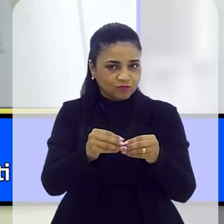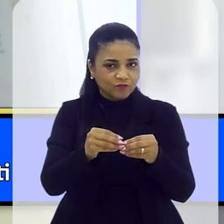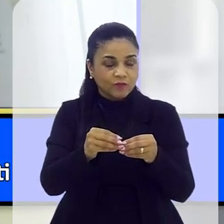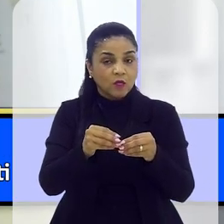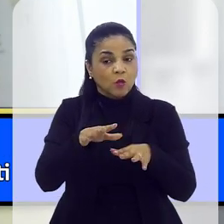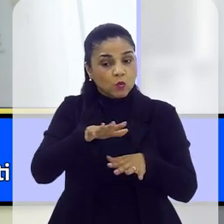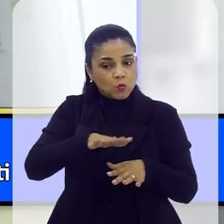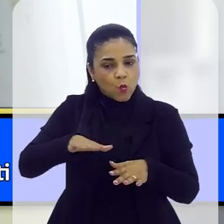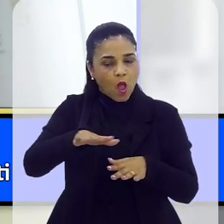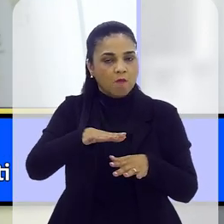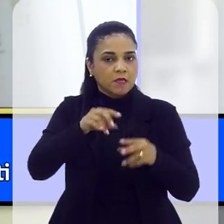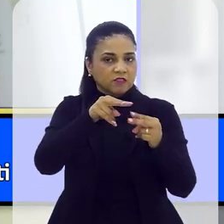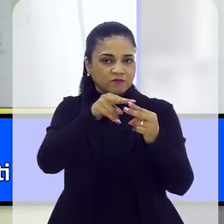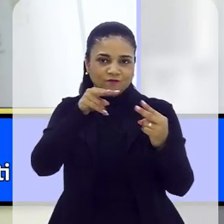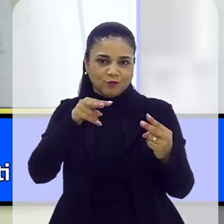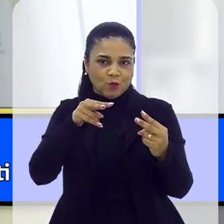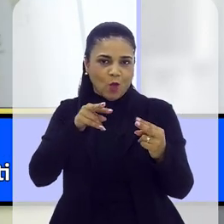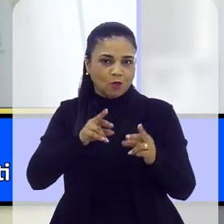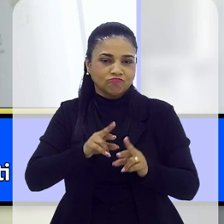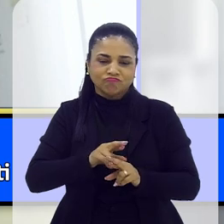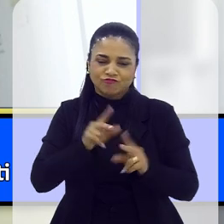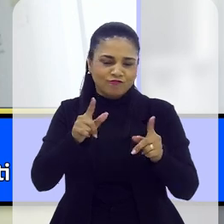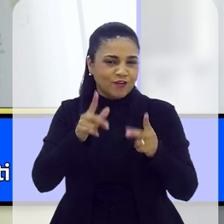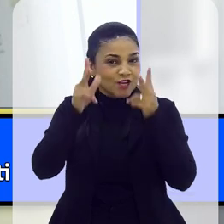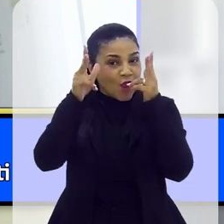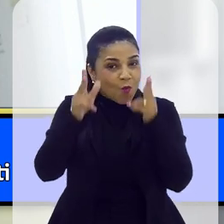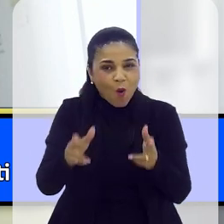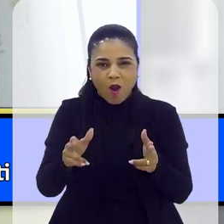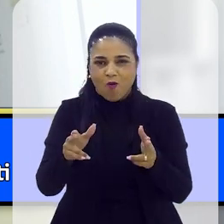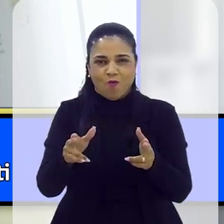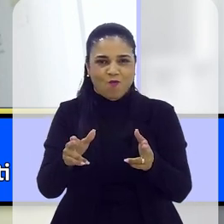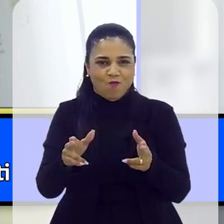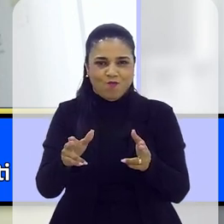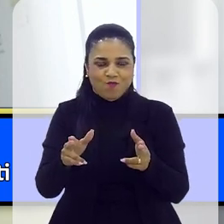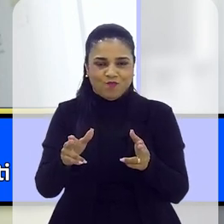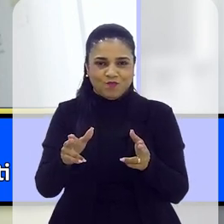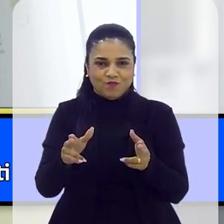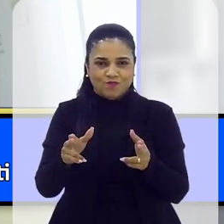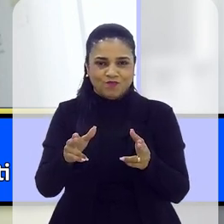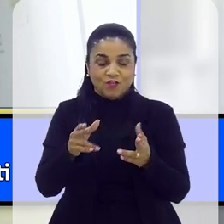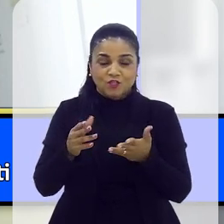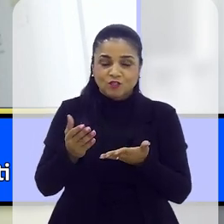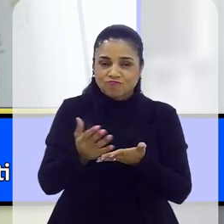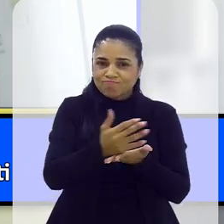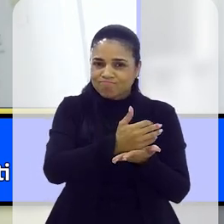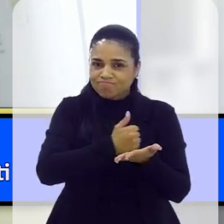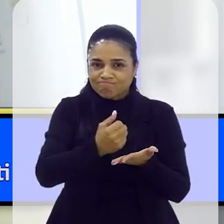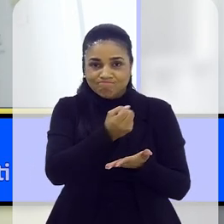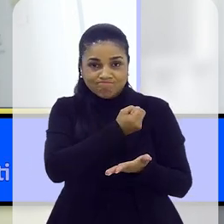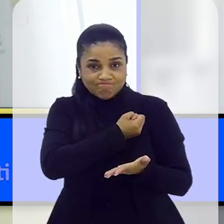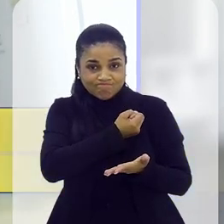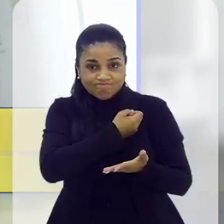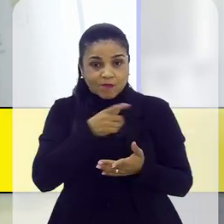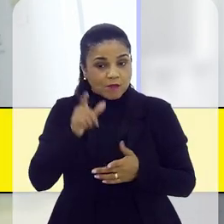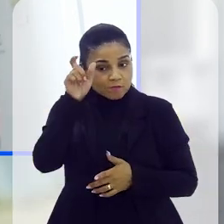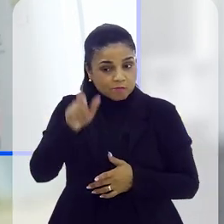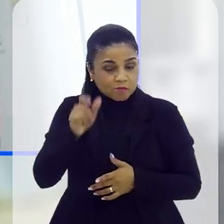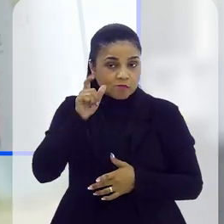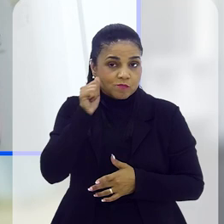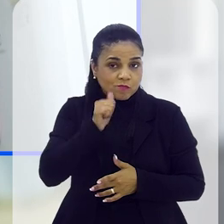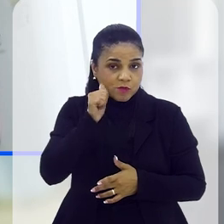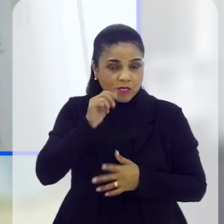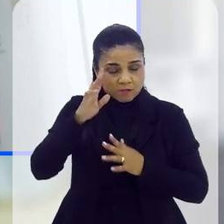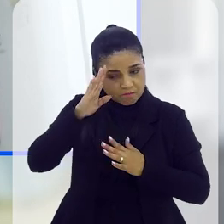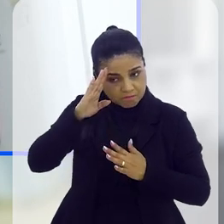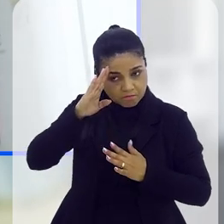e no ambiente virtual não é diferente. Nós constatamos pelos nossos números, nossos dados, que as mulheres